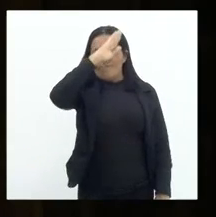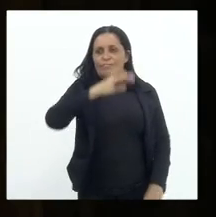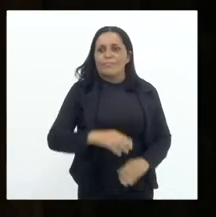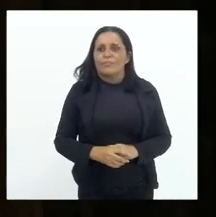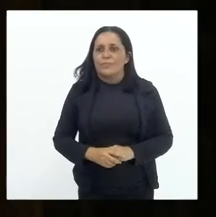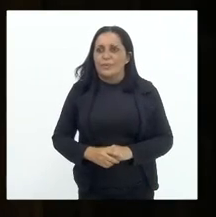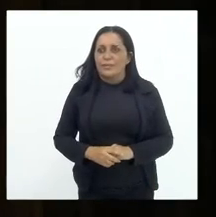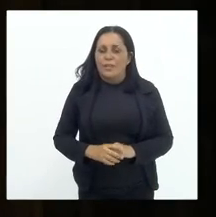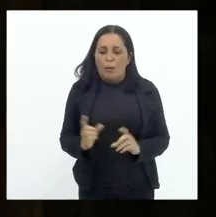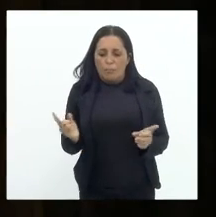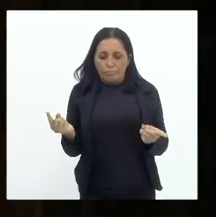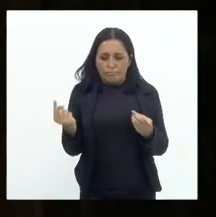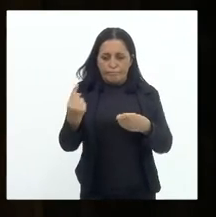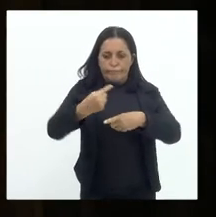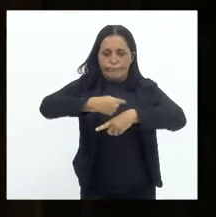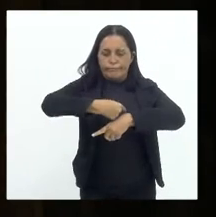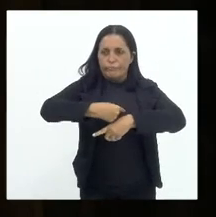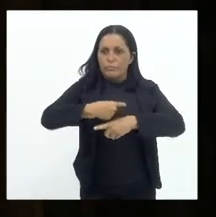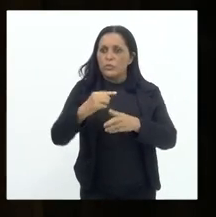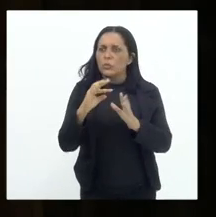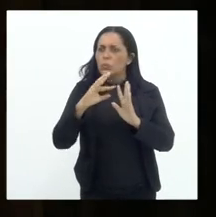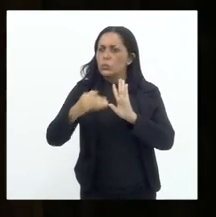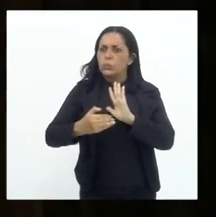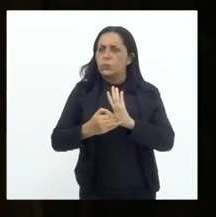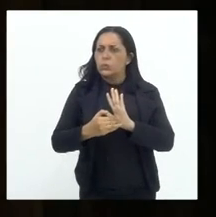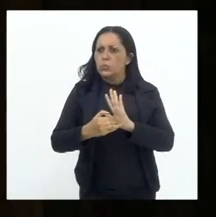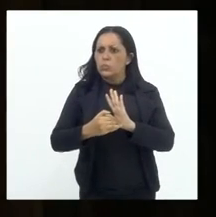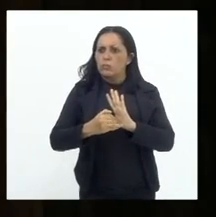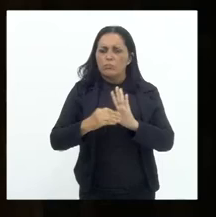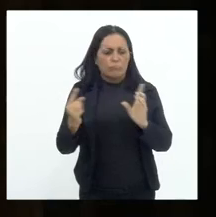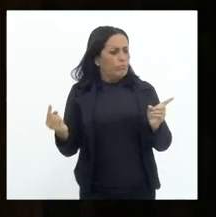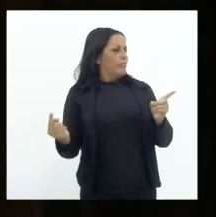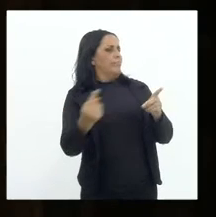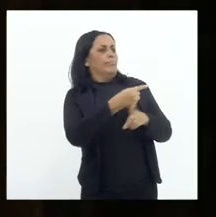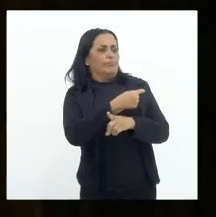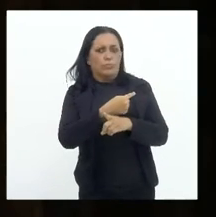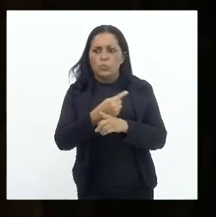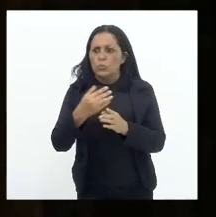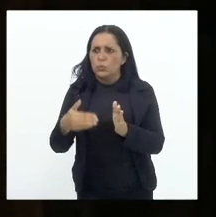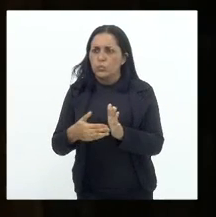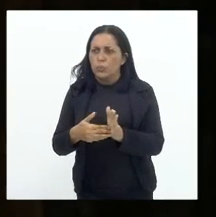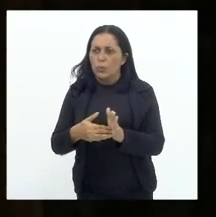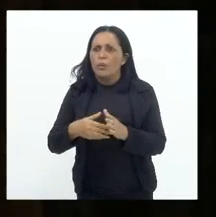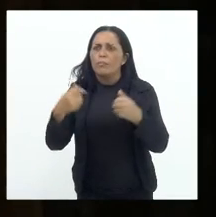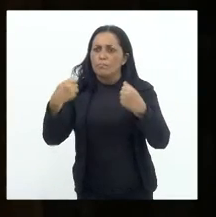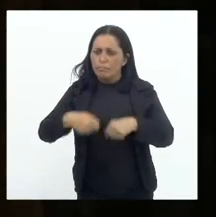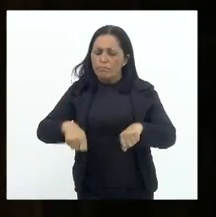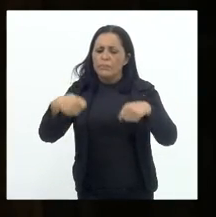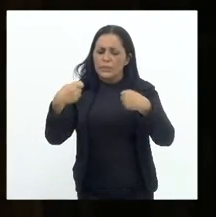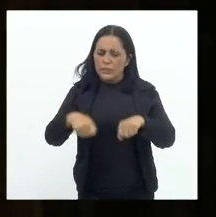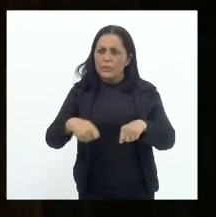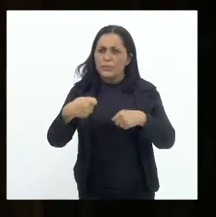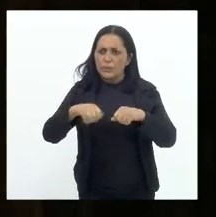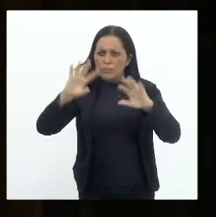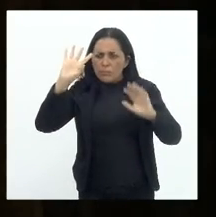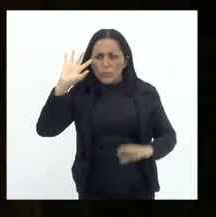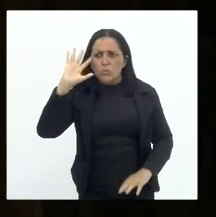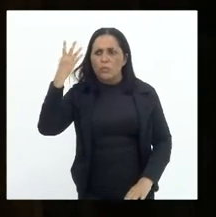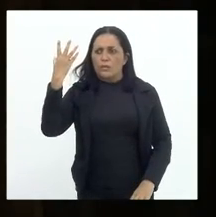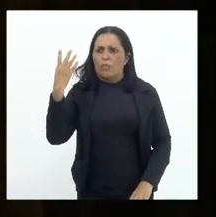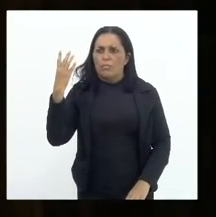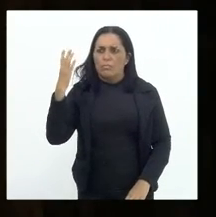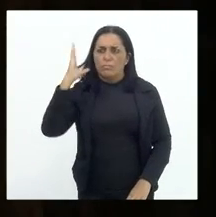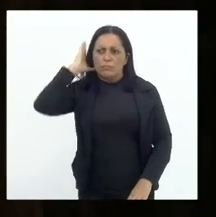Inverteu-se tudo. Inverteu-se tudo. E isso tem que ter a solução.